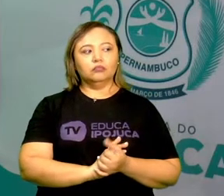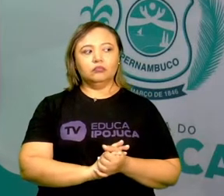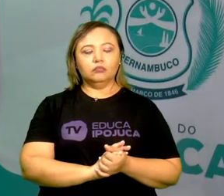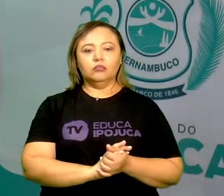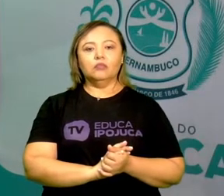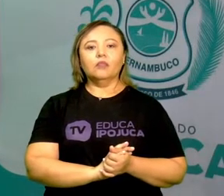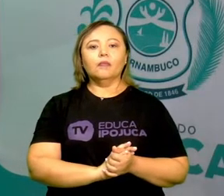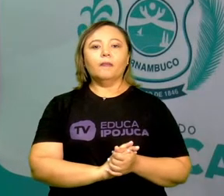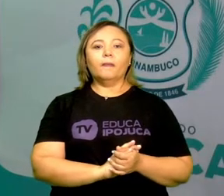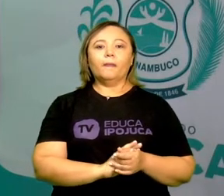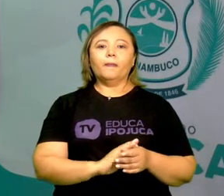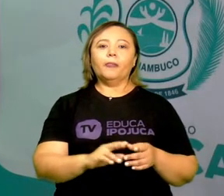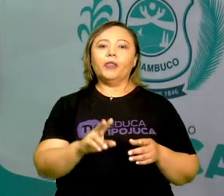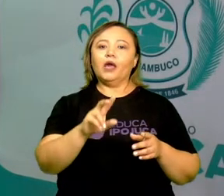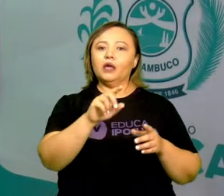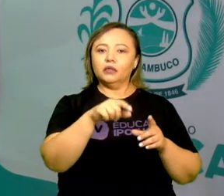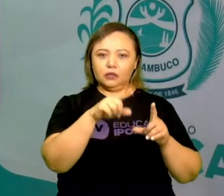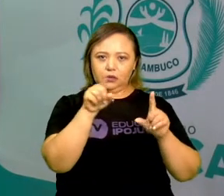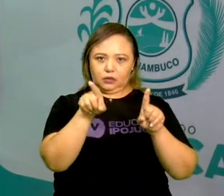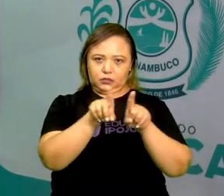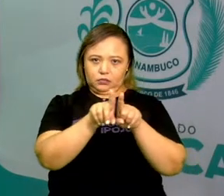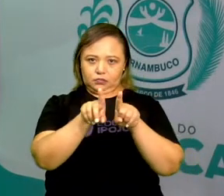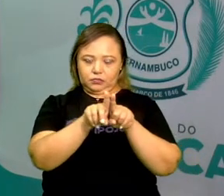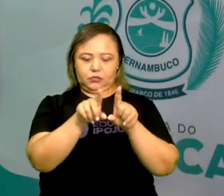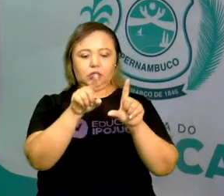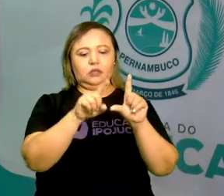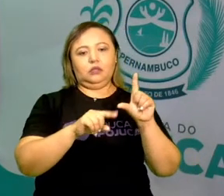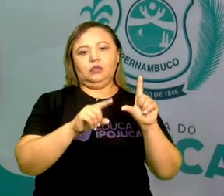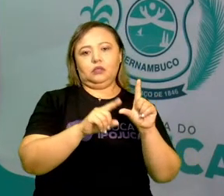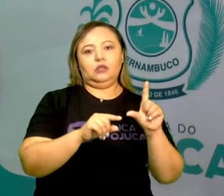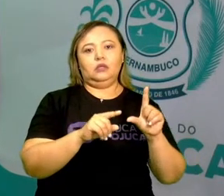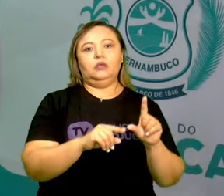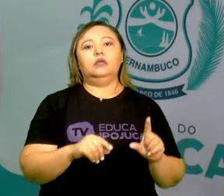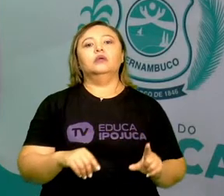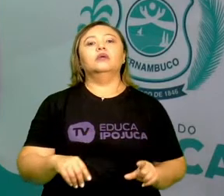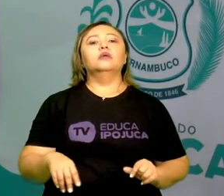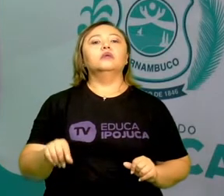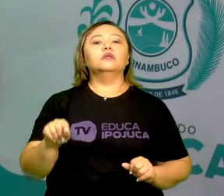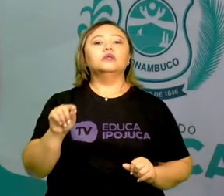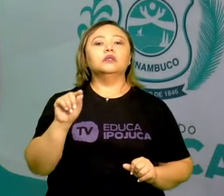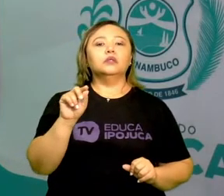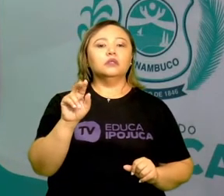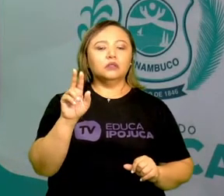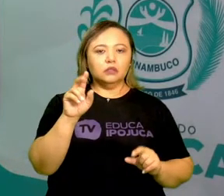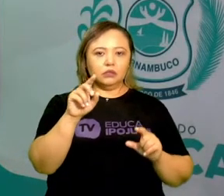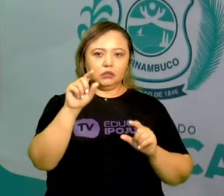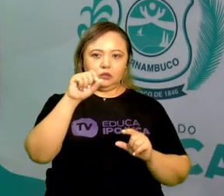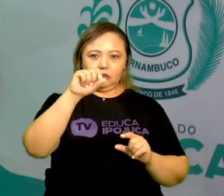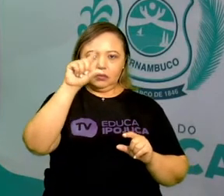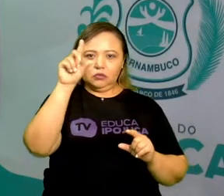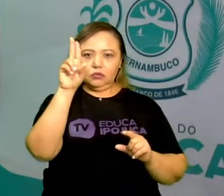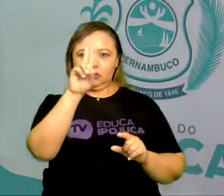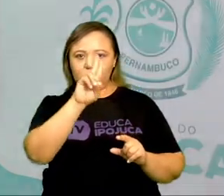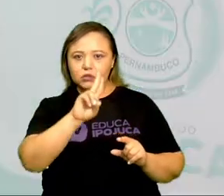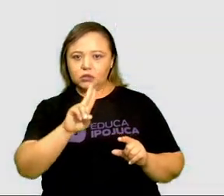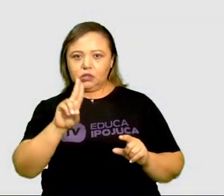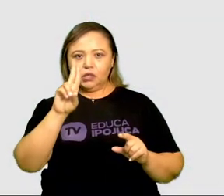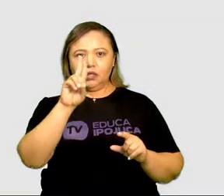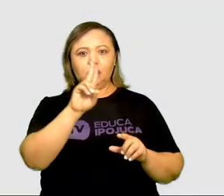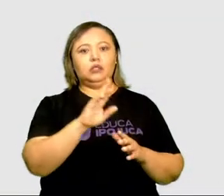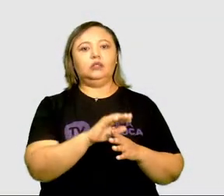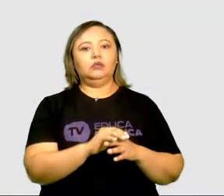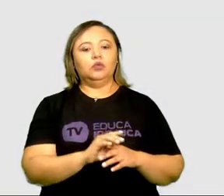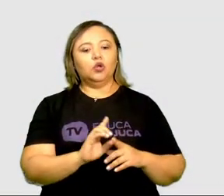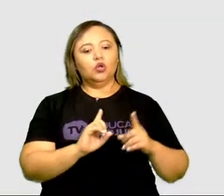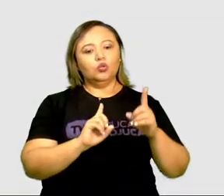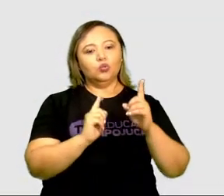As letras maiúsculas são usadas também na escrita de nomes de vias,